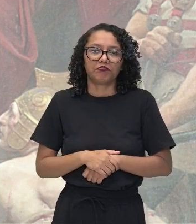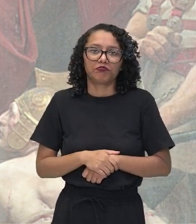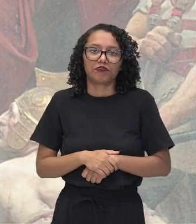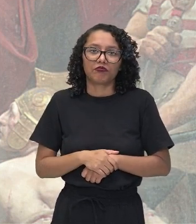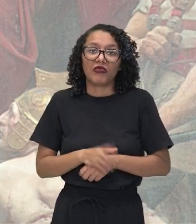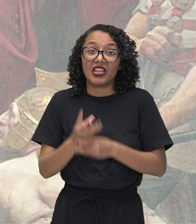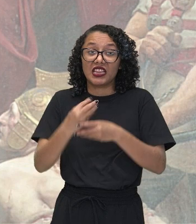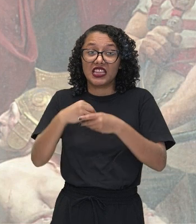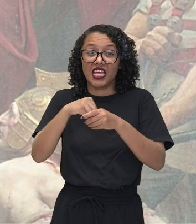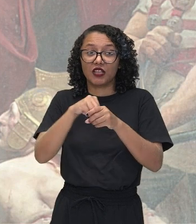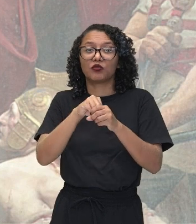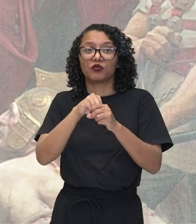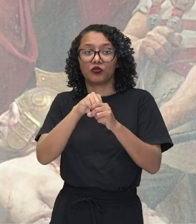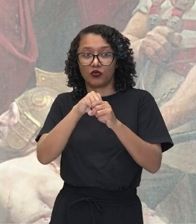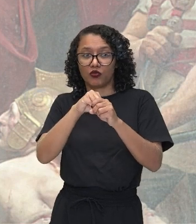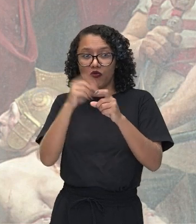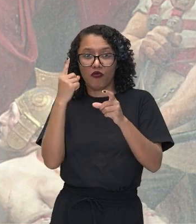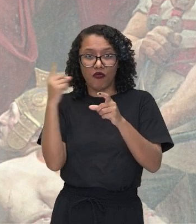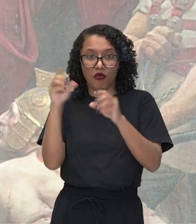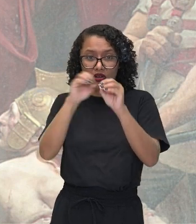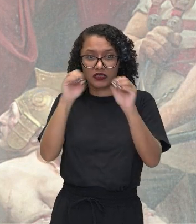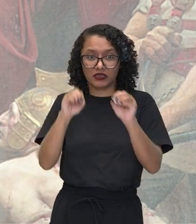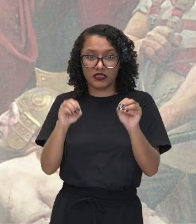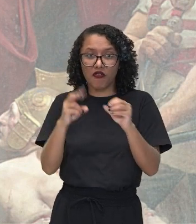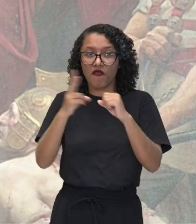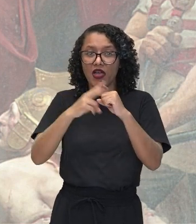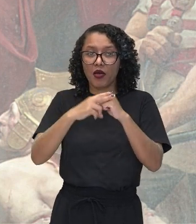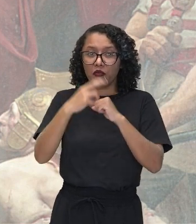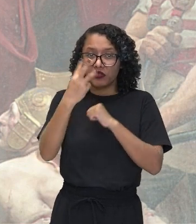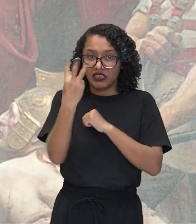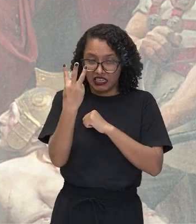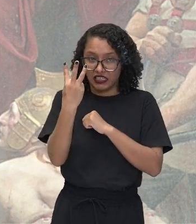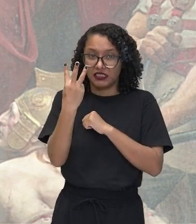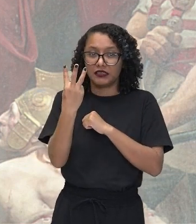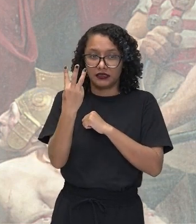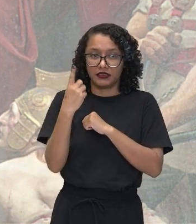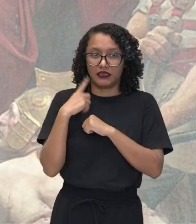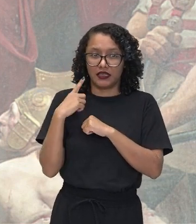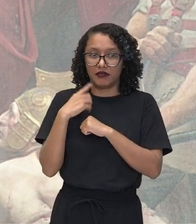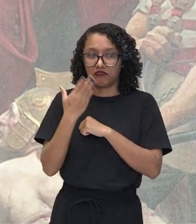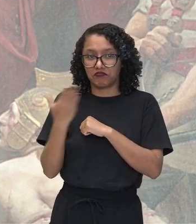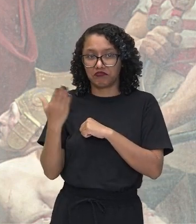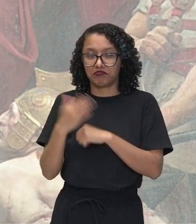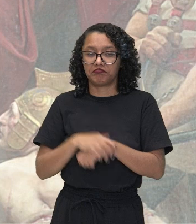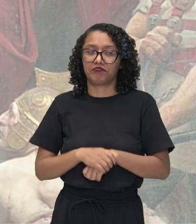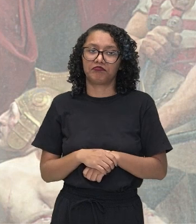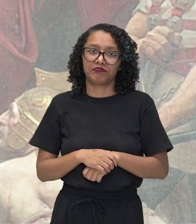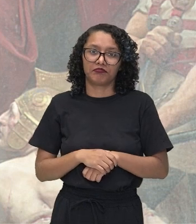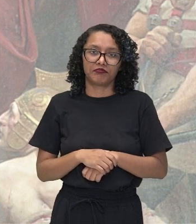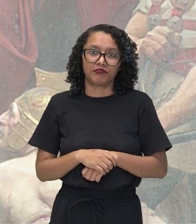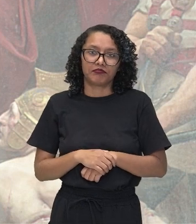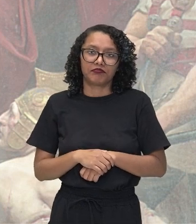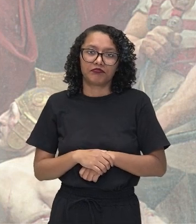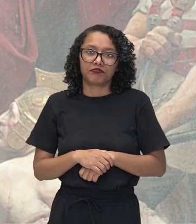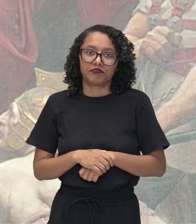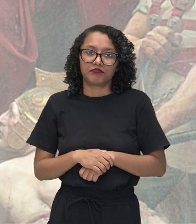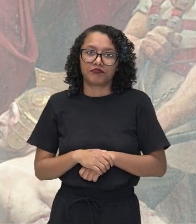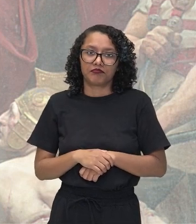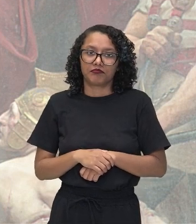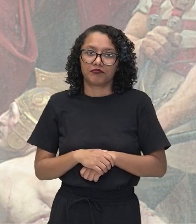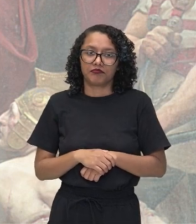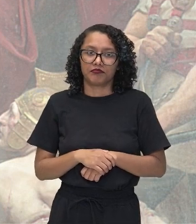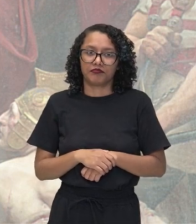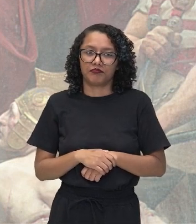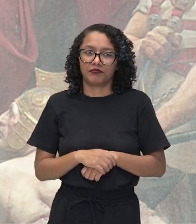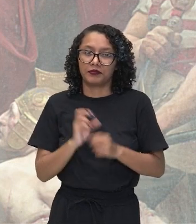orações, olha só, três verbos. Vim, vi e venci. Notaram aí? Aí